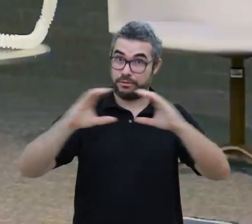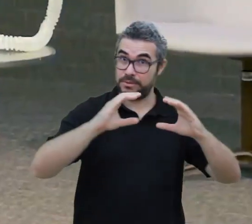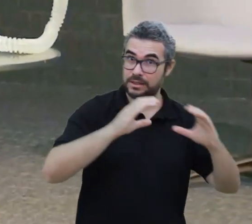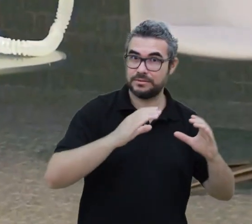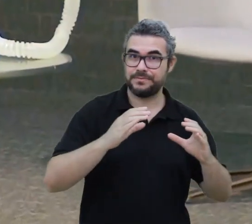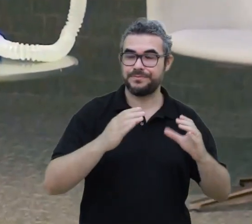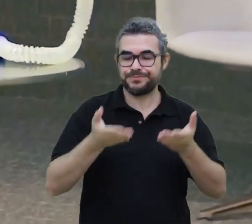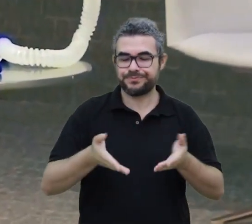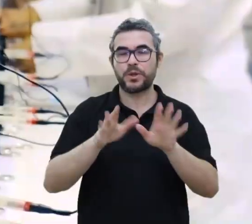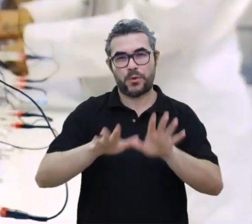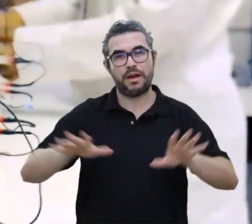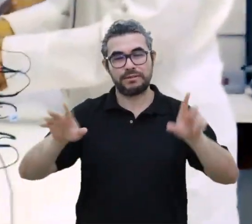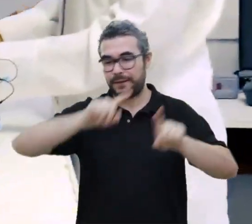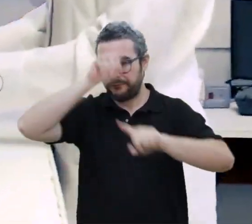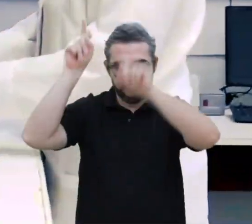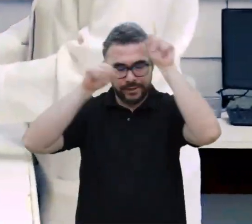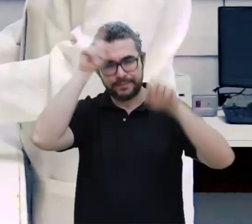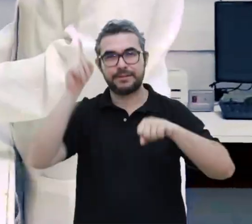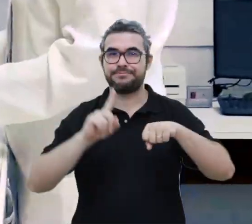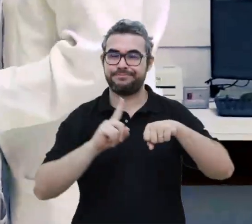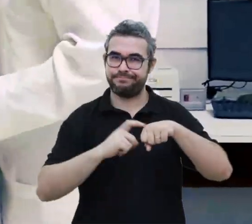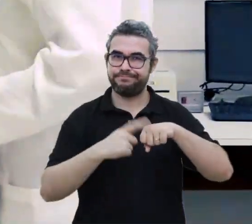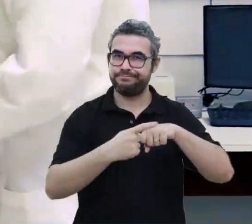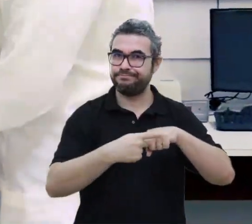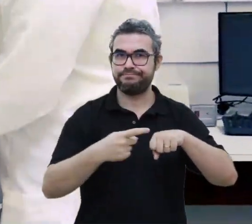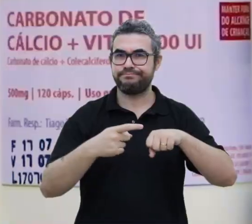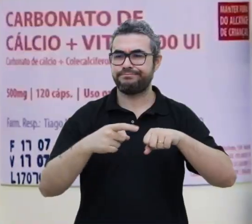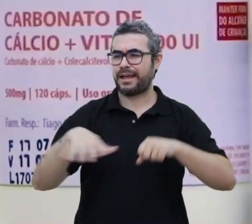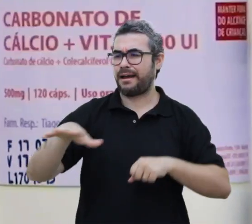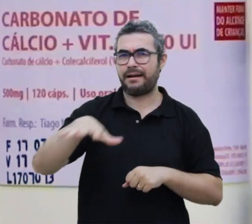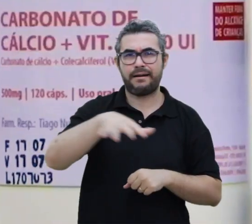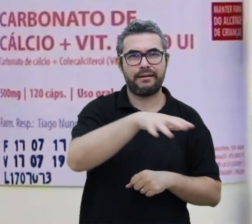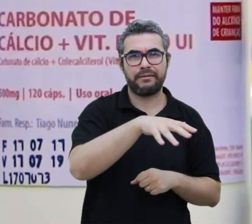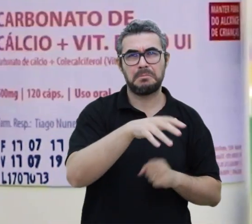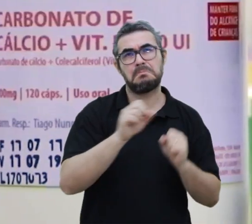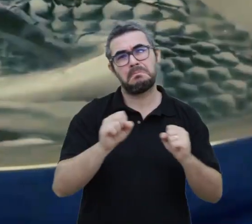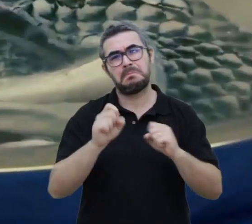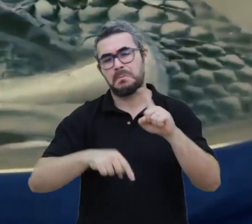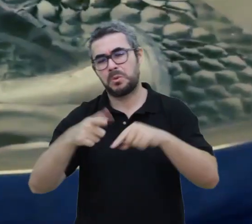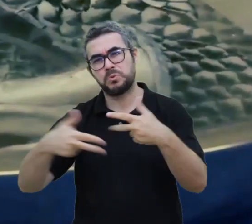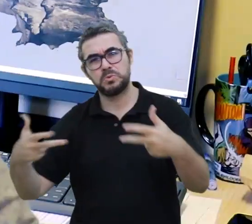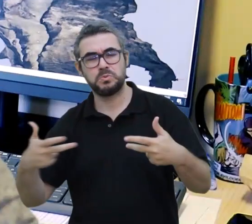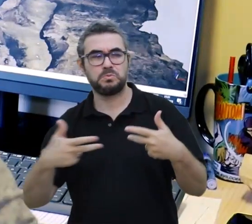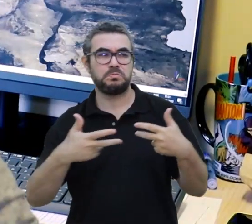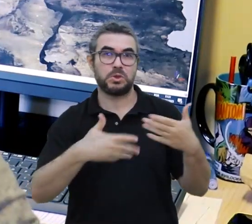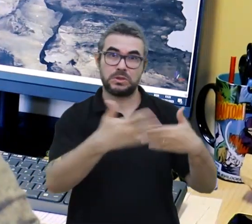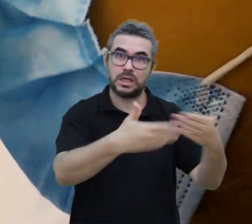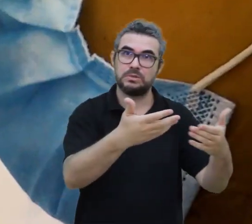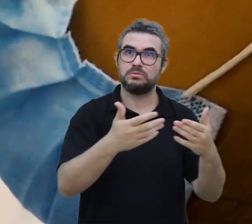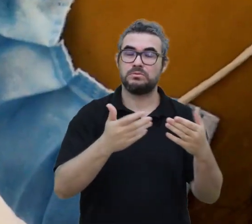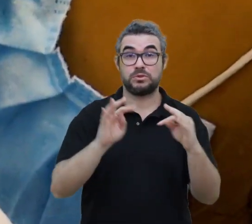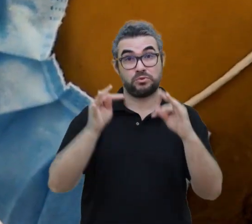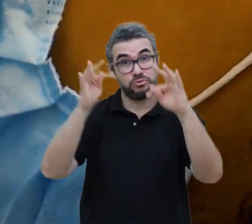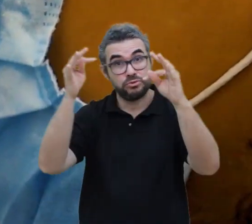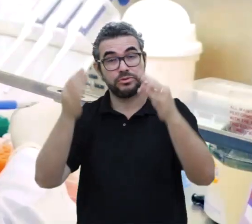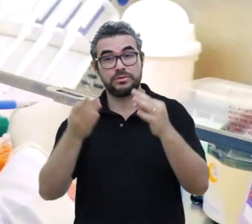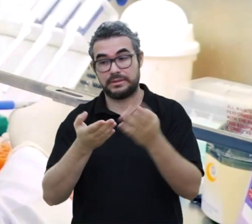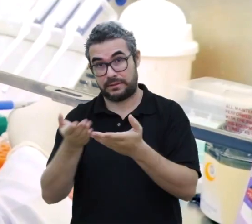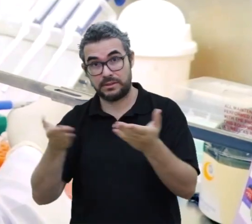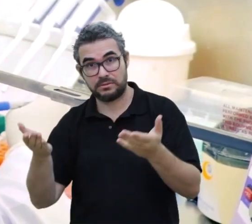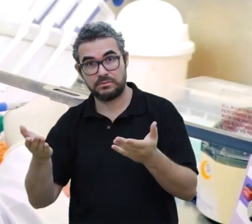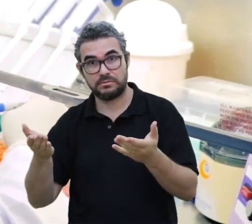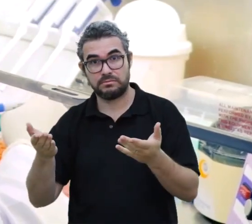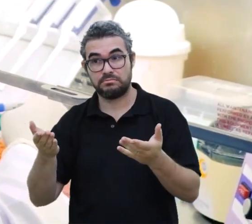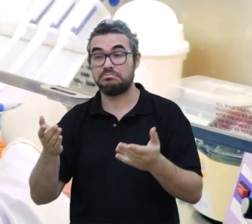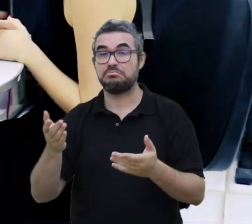UFC inova nessas e em muitas outras áreas, sejam produtos, processos, tecnologias ou serviços. O